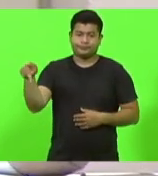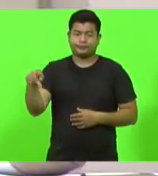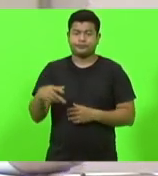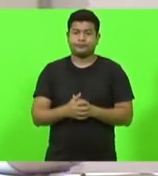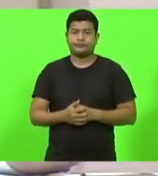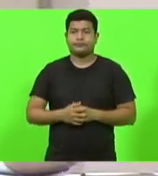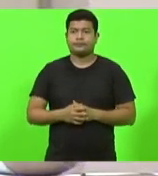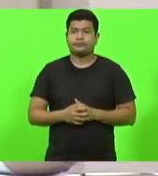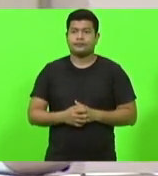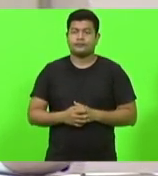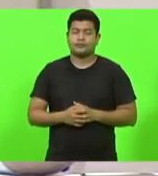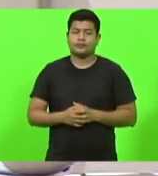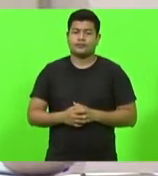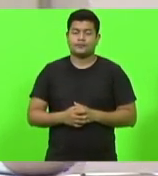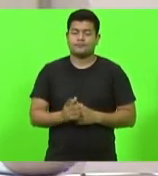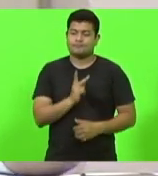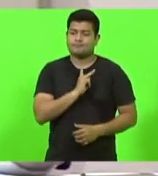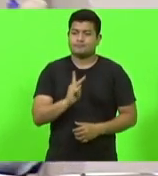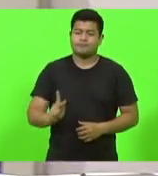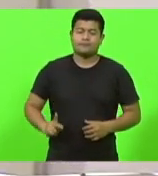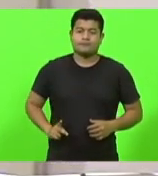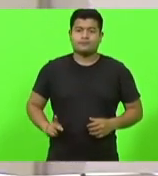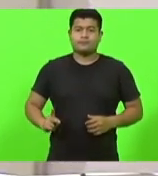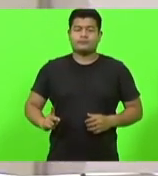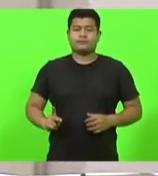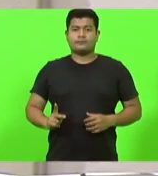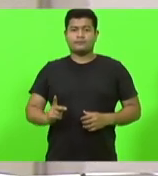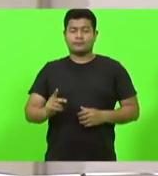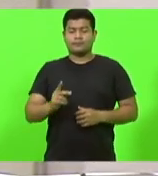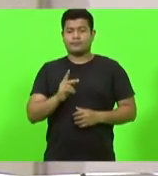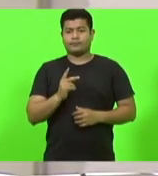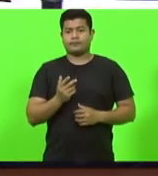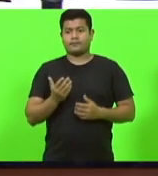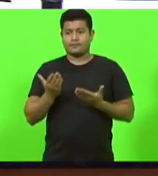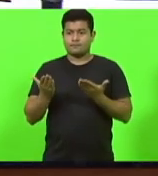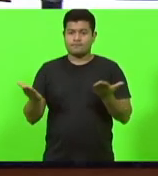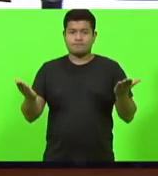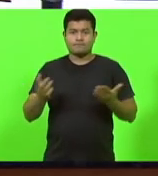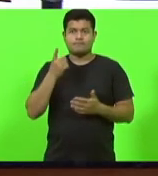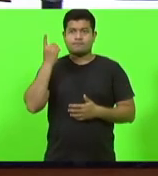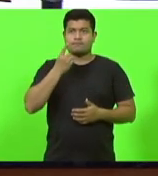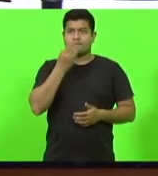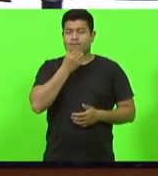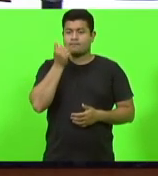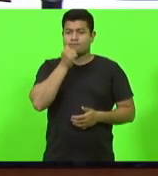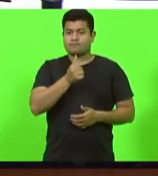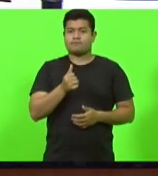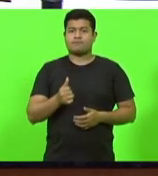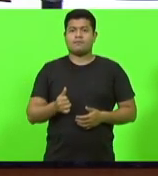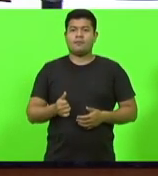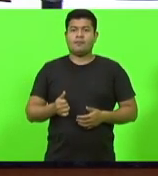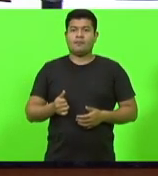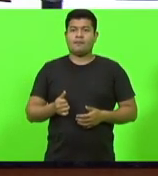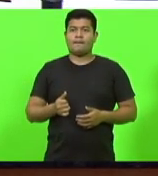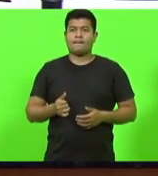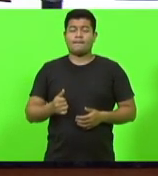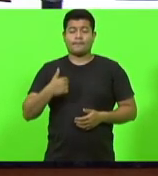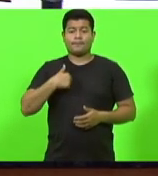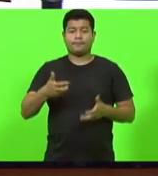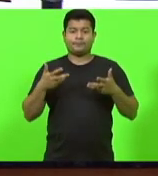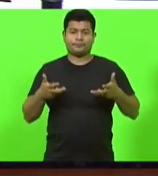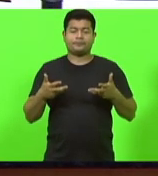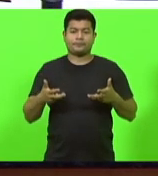Senhor presidente, senhores deputados, deputadas, eu quero